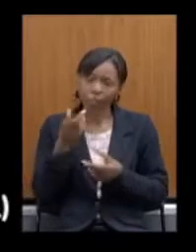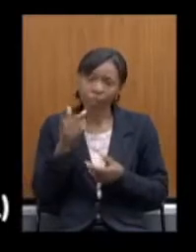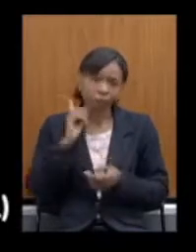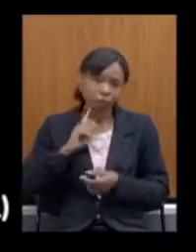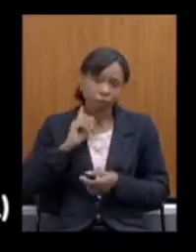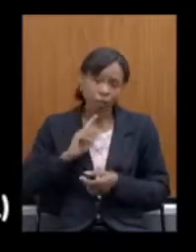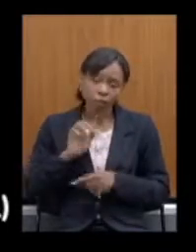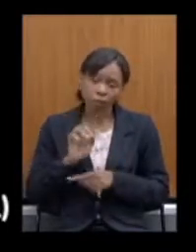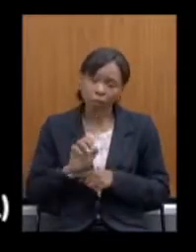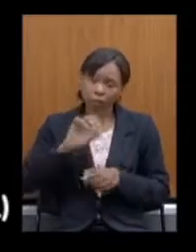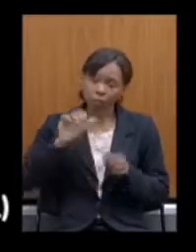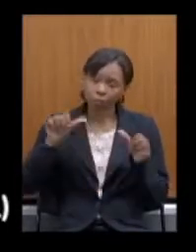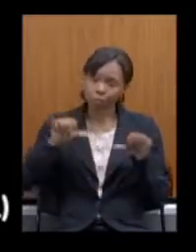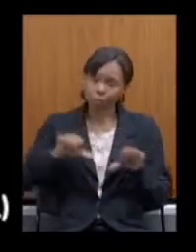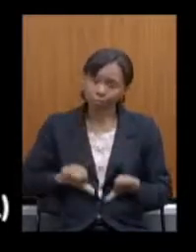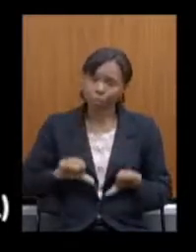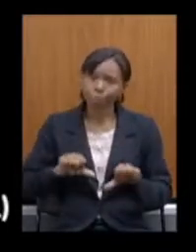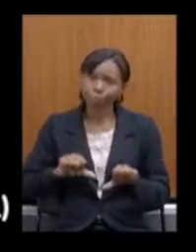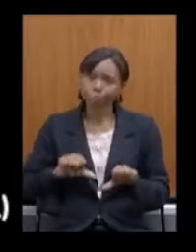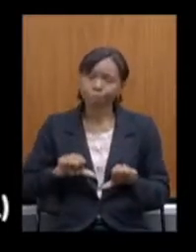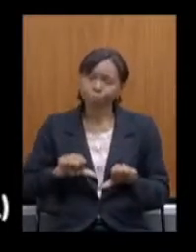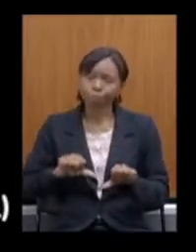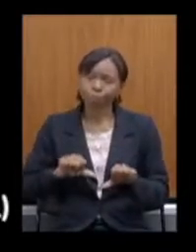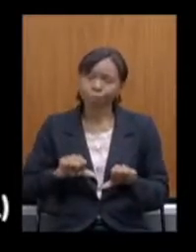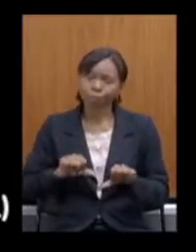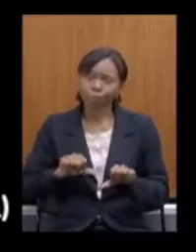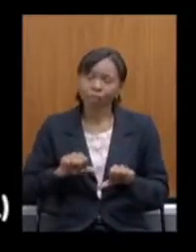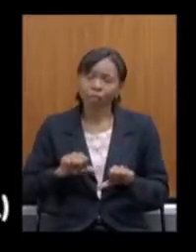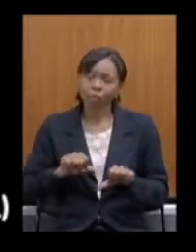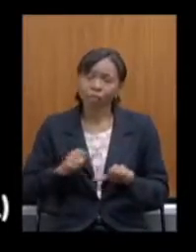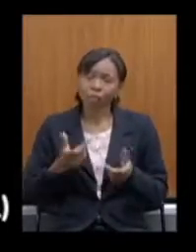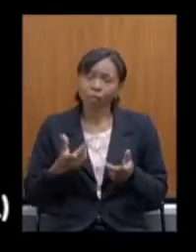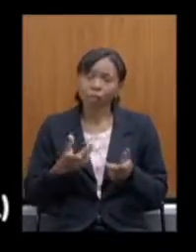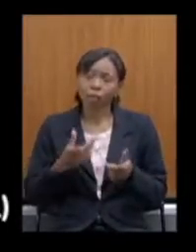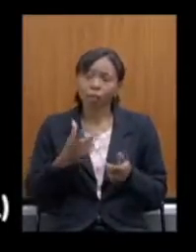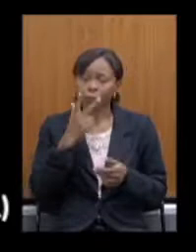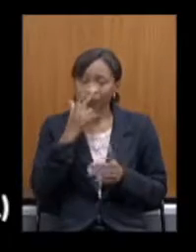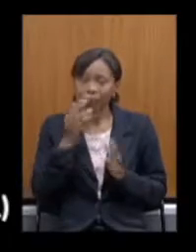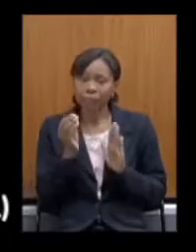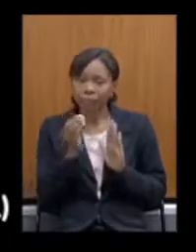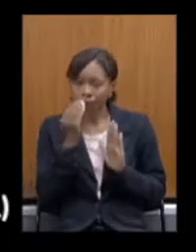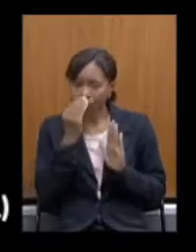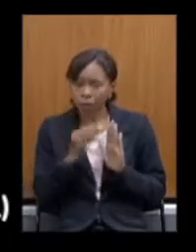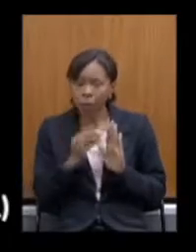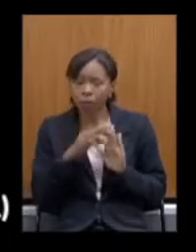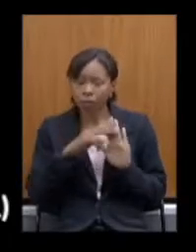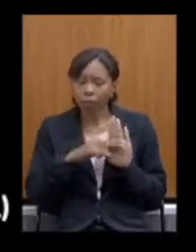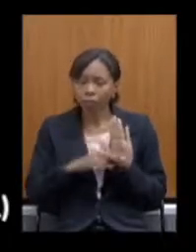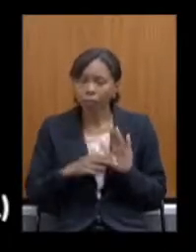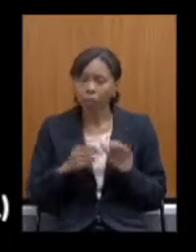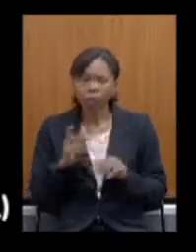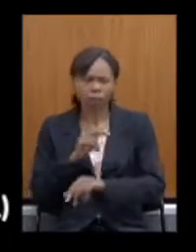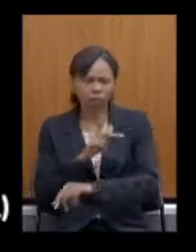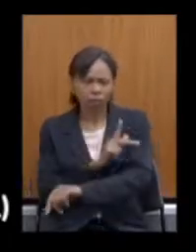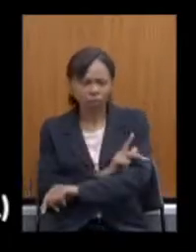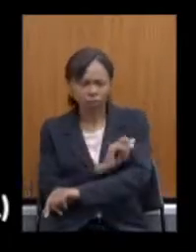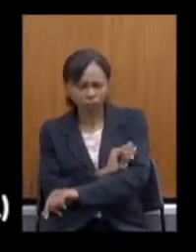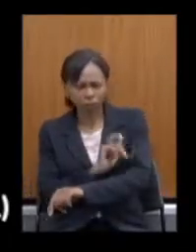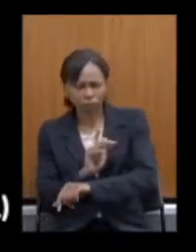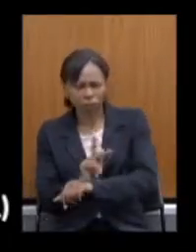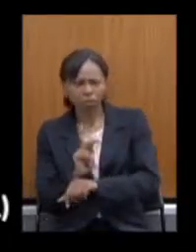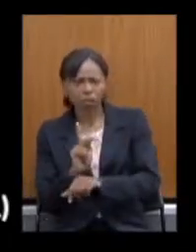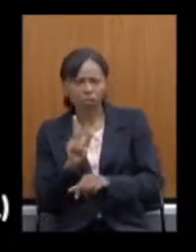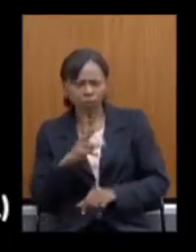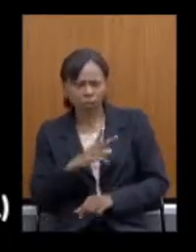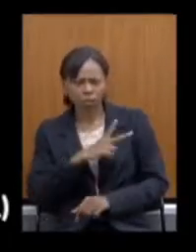improbidade isso ataca outros princípios como o princípio da solidariedade que está sendo questionado privatizando o IPCENG mas privatizando serviço